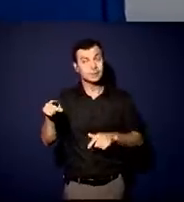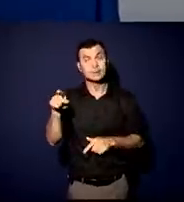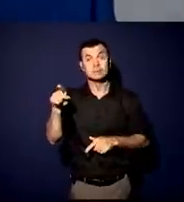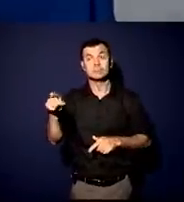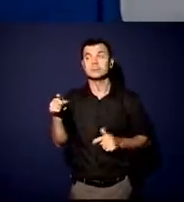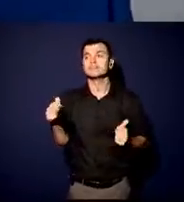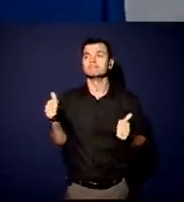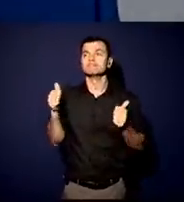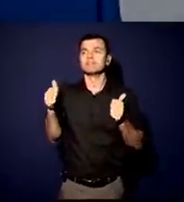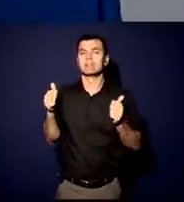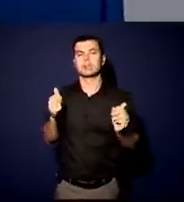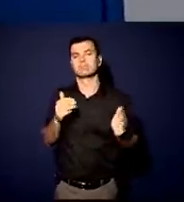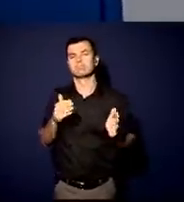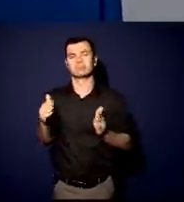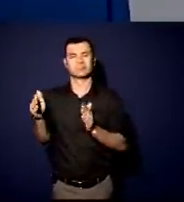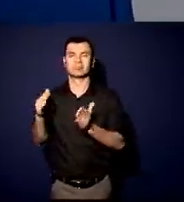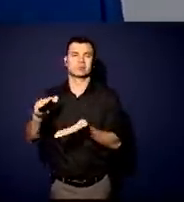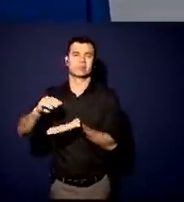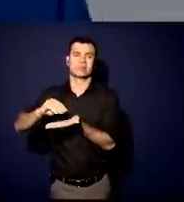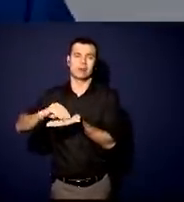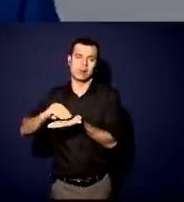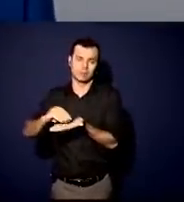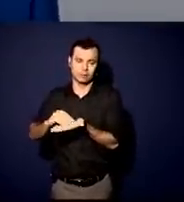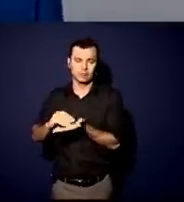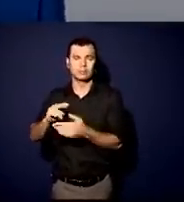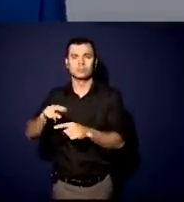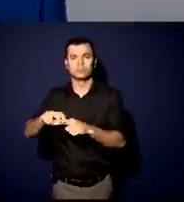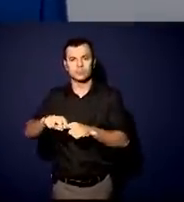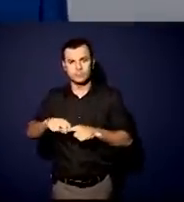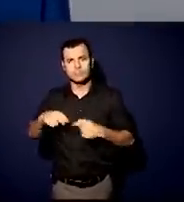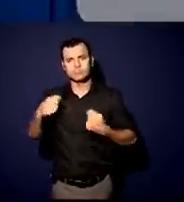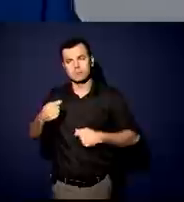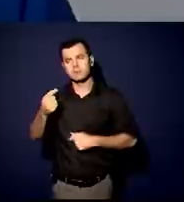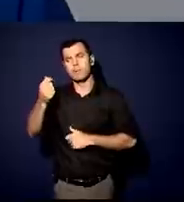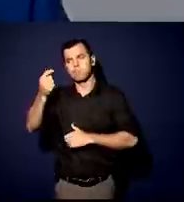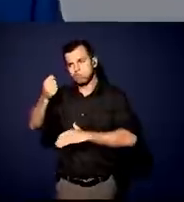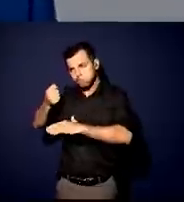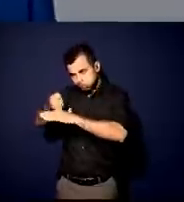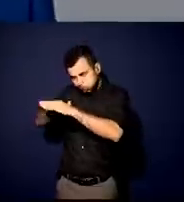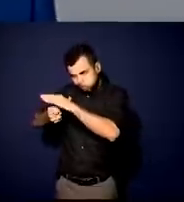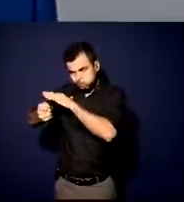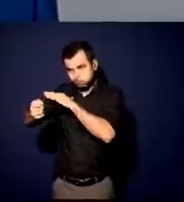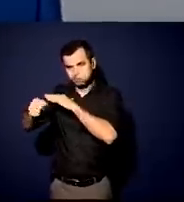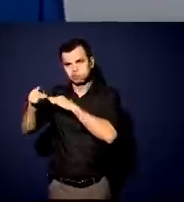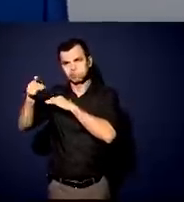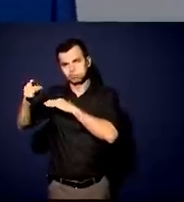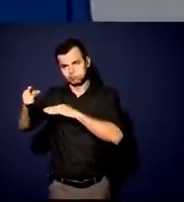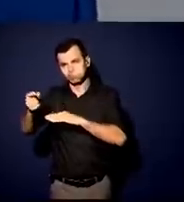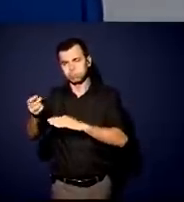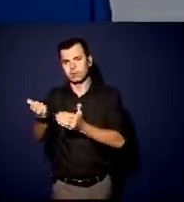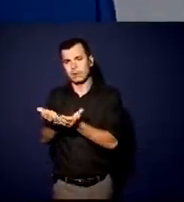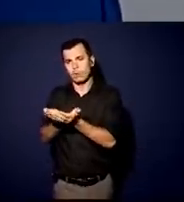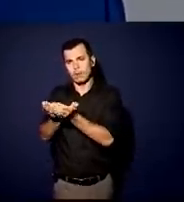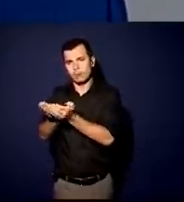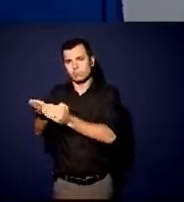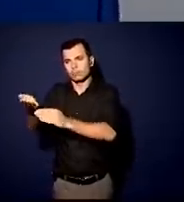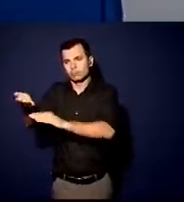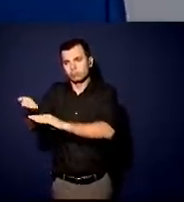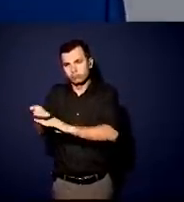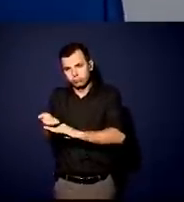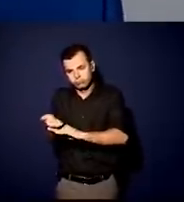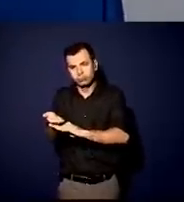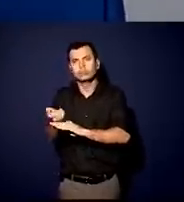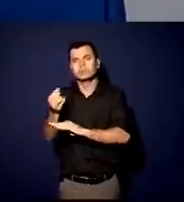grande produtividade ou competitividade. Então a gente precisa investir no porto de Santos, isso é fundamental para a Baixada e eu espero que a gente